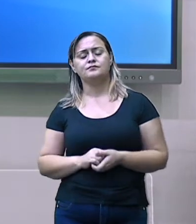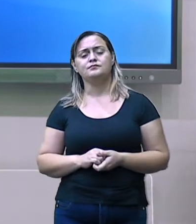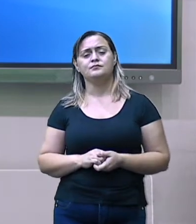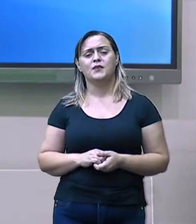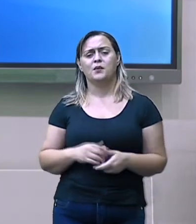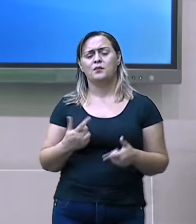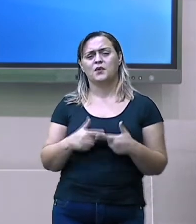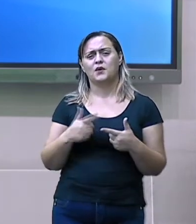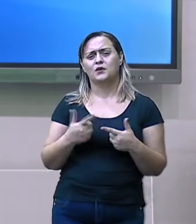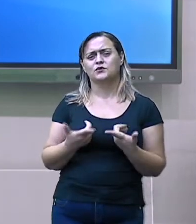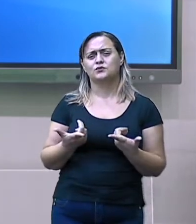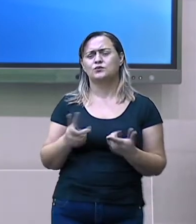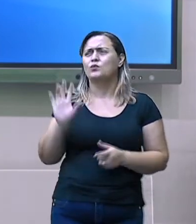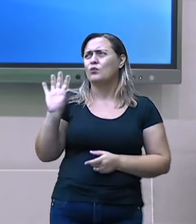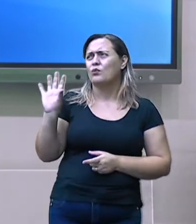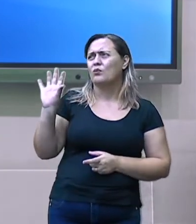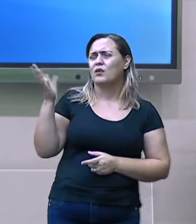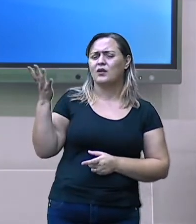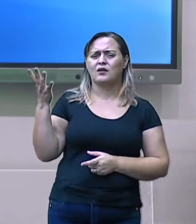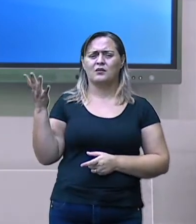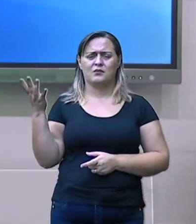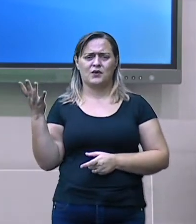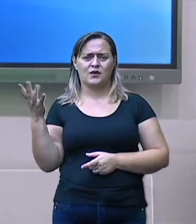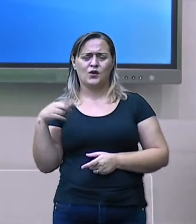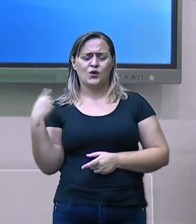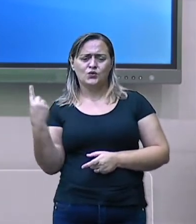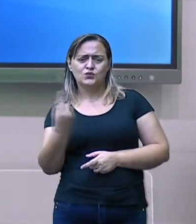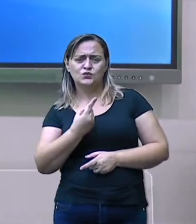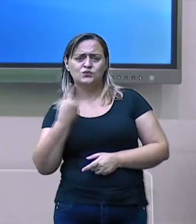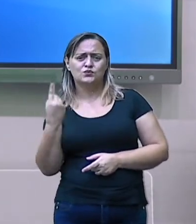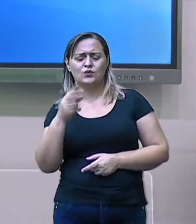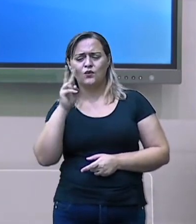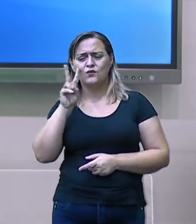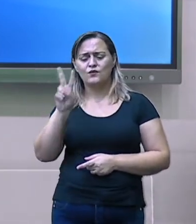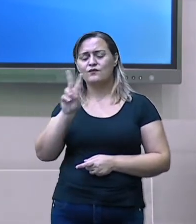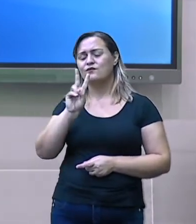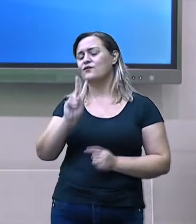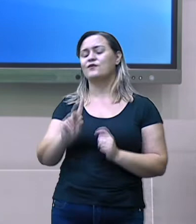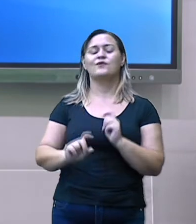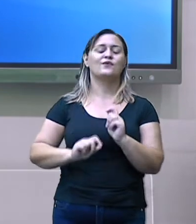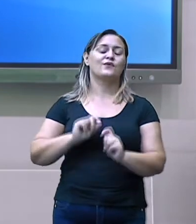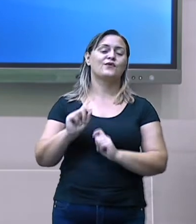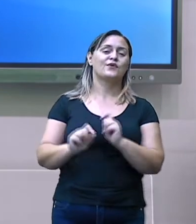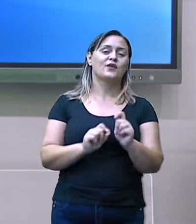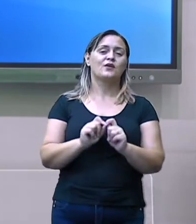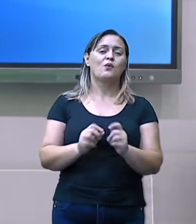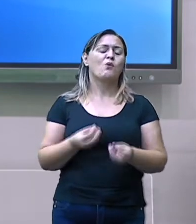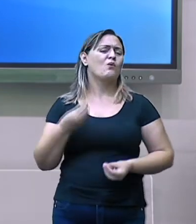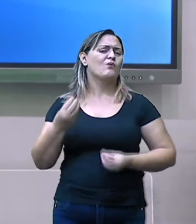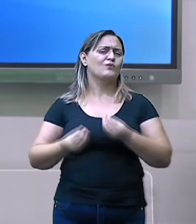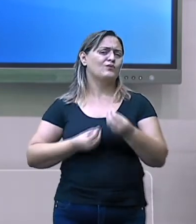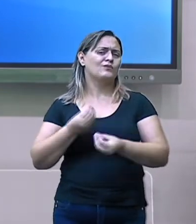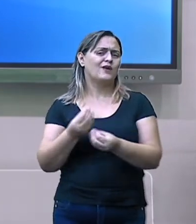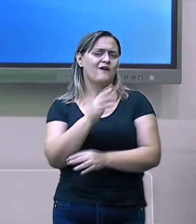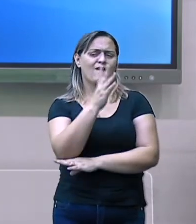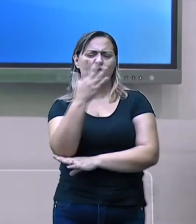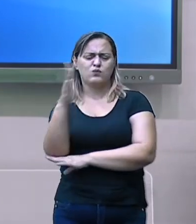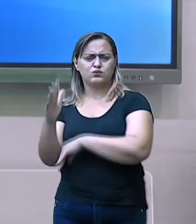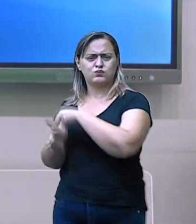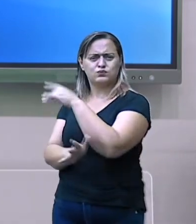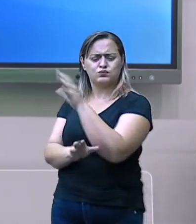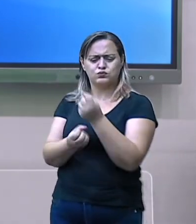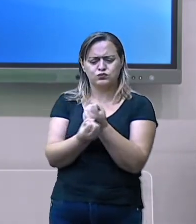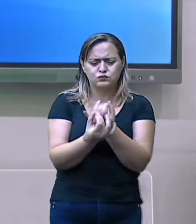rígido demais, nós vamos ver um pouquinho sobre a vegetação. Qual a